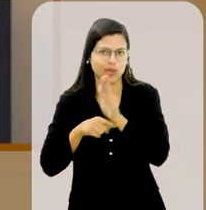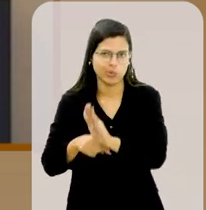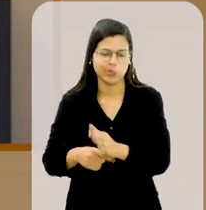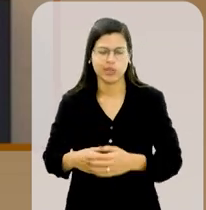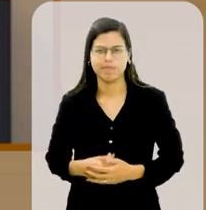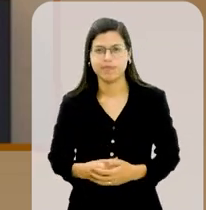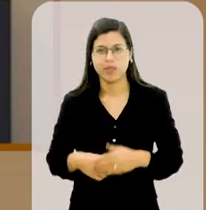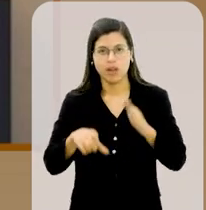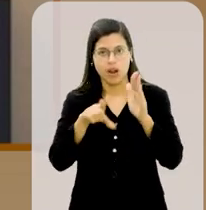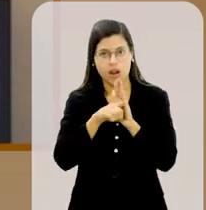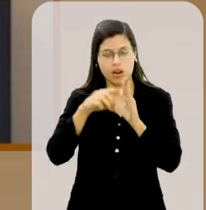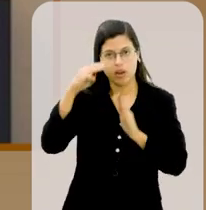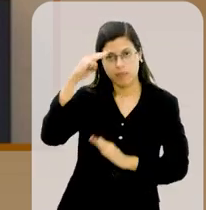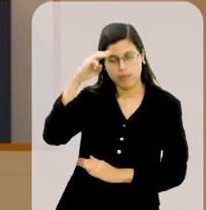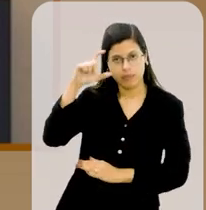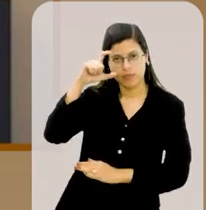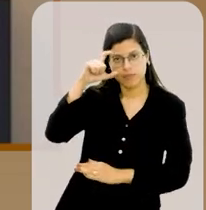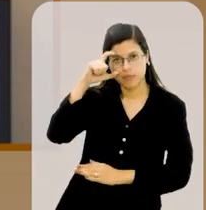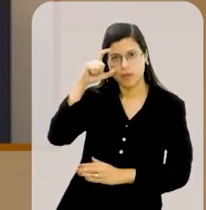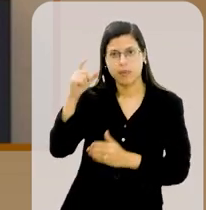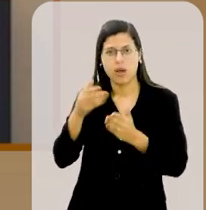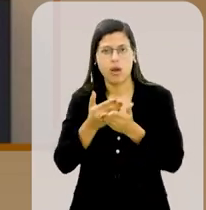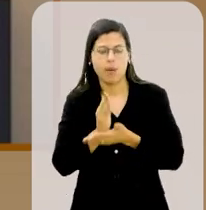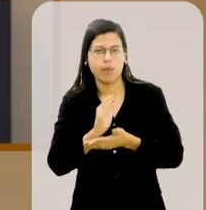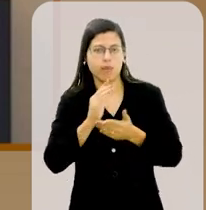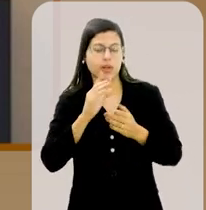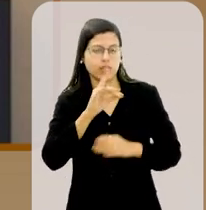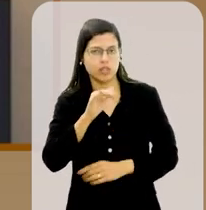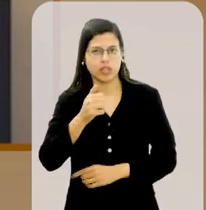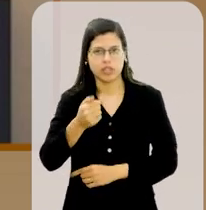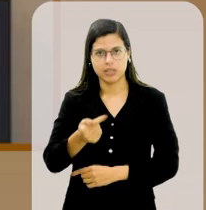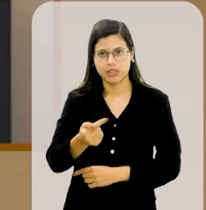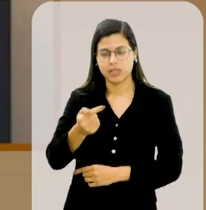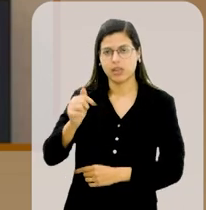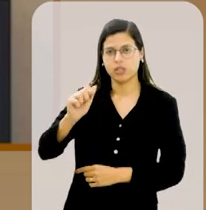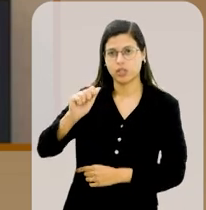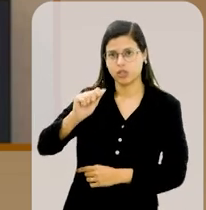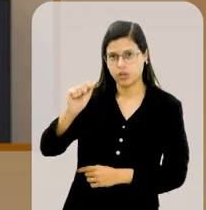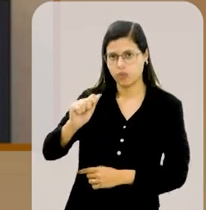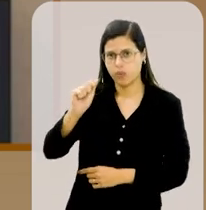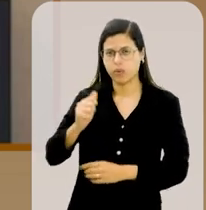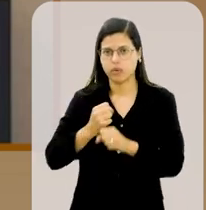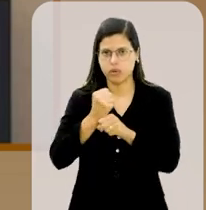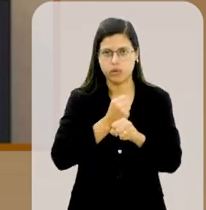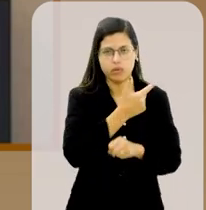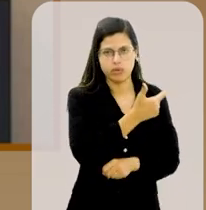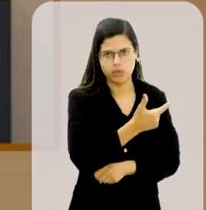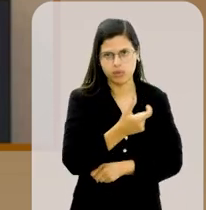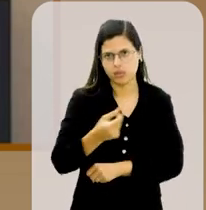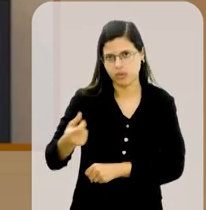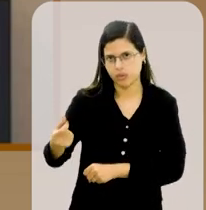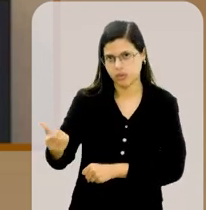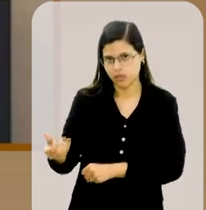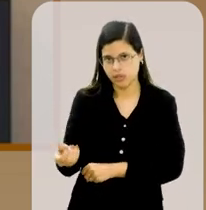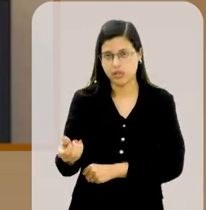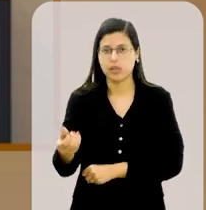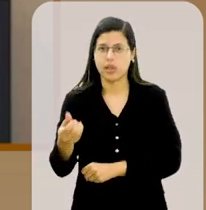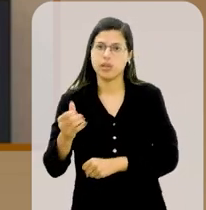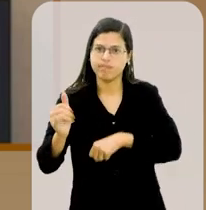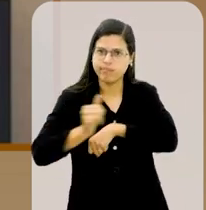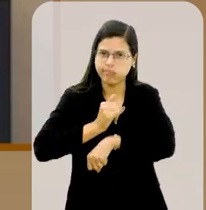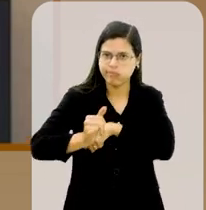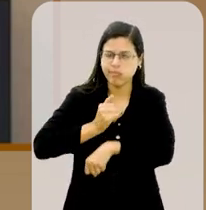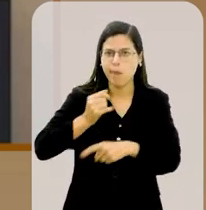A Lei Maria da Penha, sancionada em 7 de agosto de 2006, cria mecanismos para prevenir e